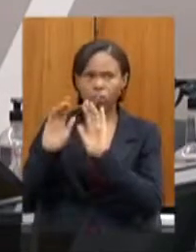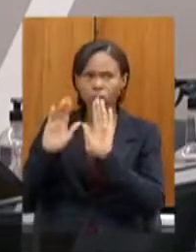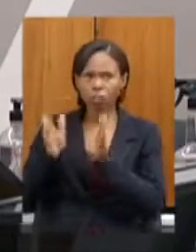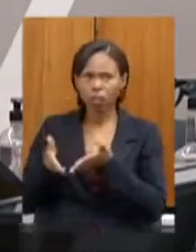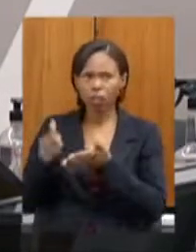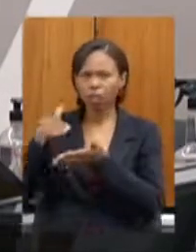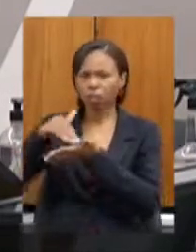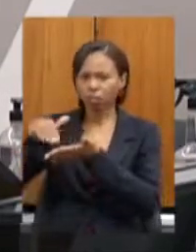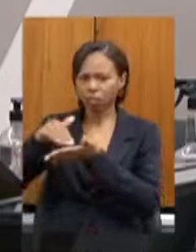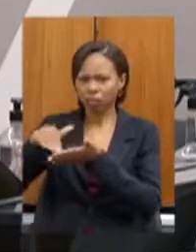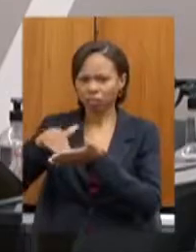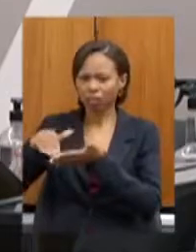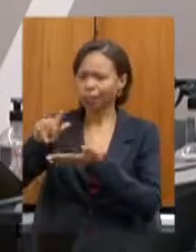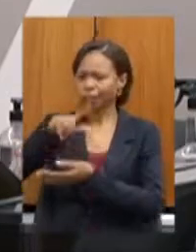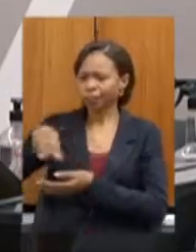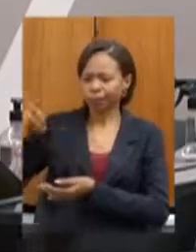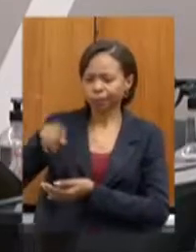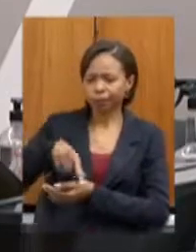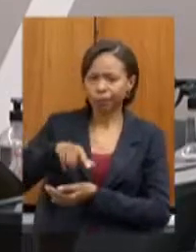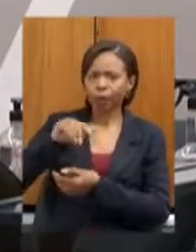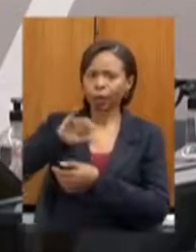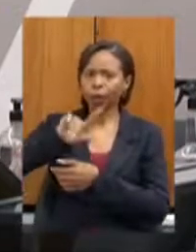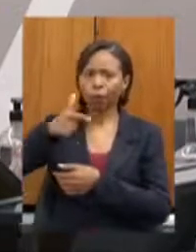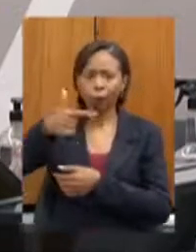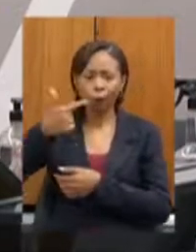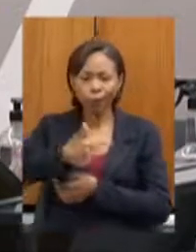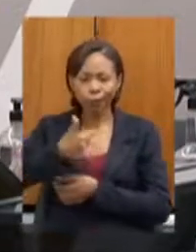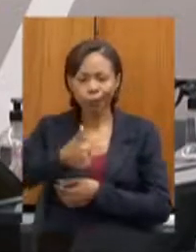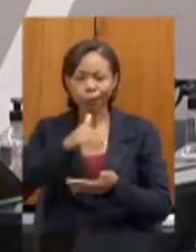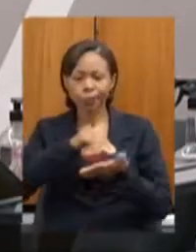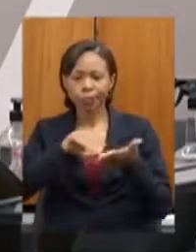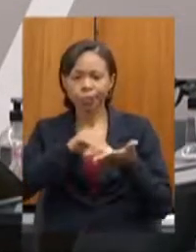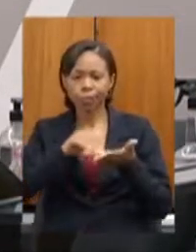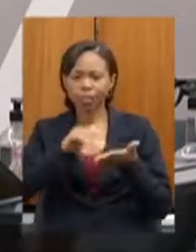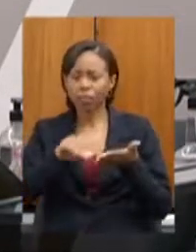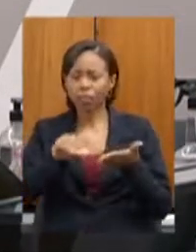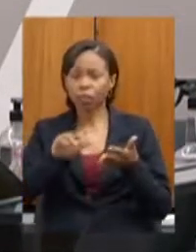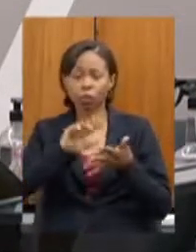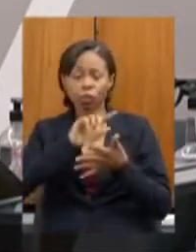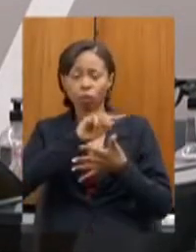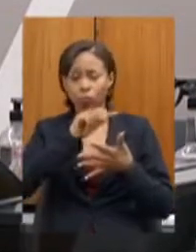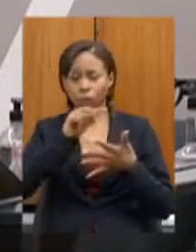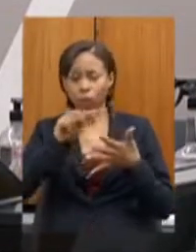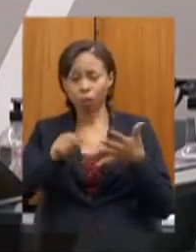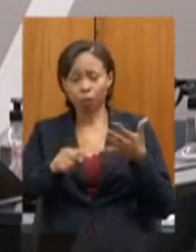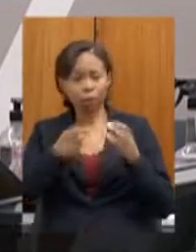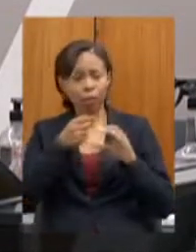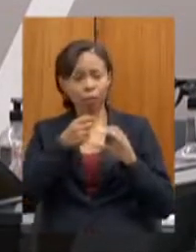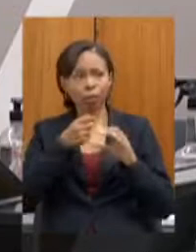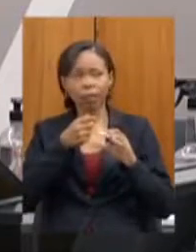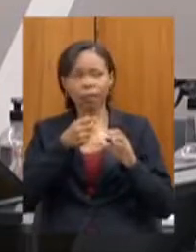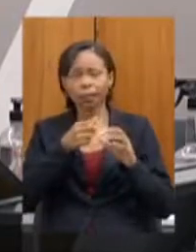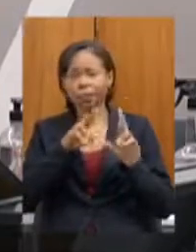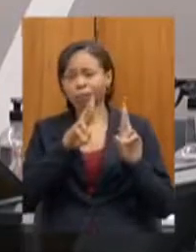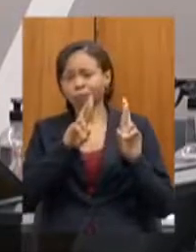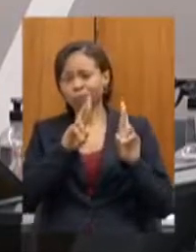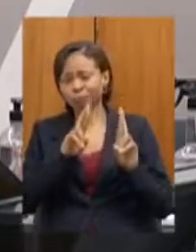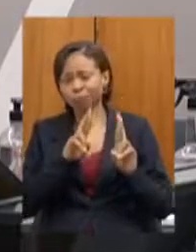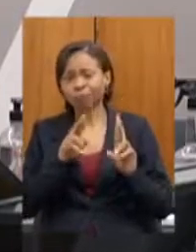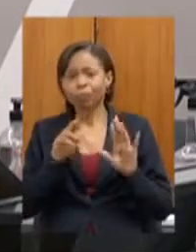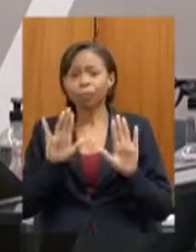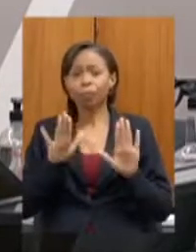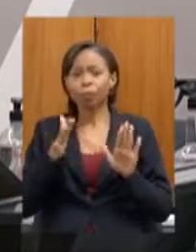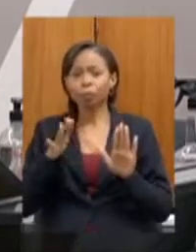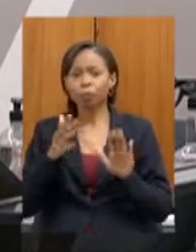foi criada uma subsecretaria em uma secretaria com diversas atribuições e que nesses quase dois anos de